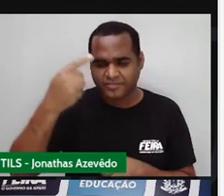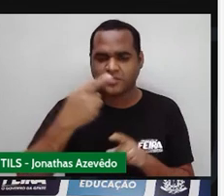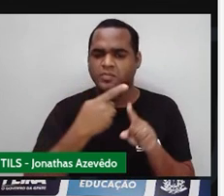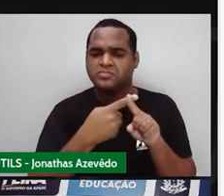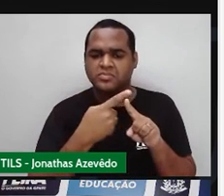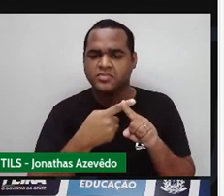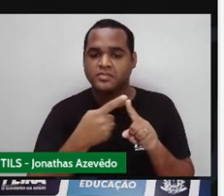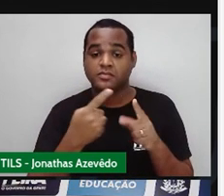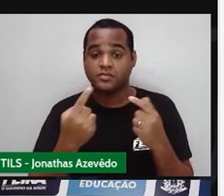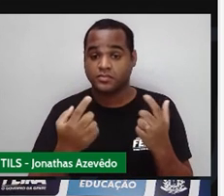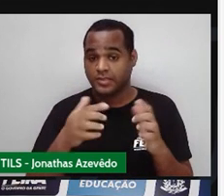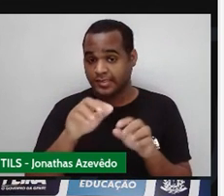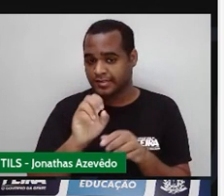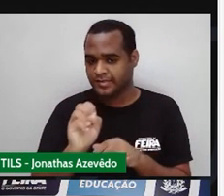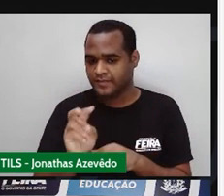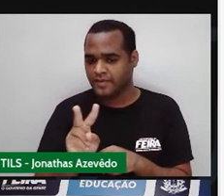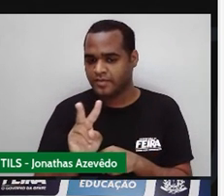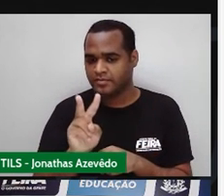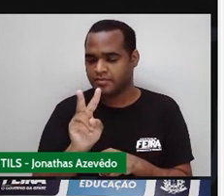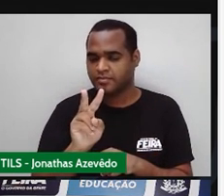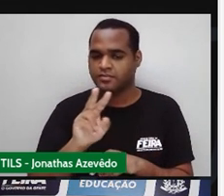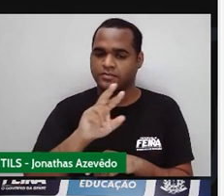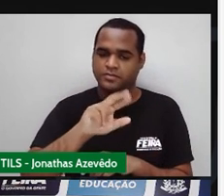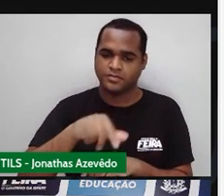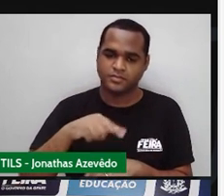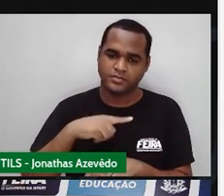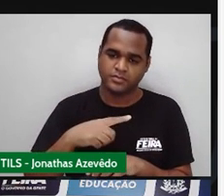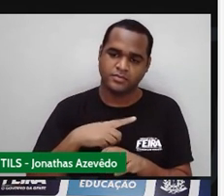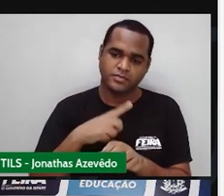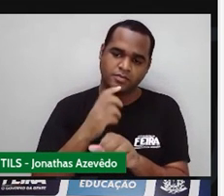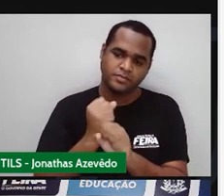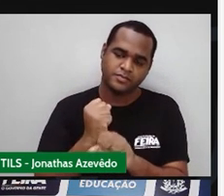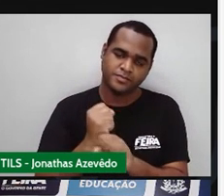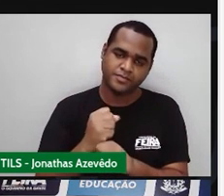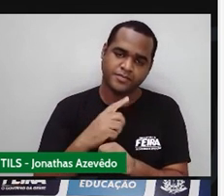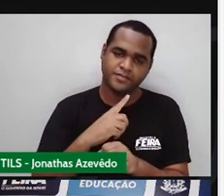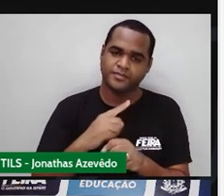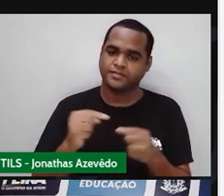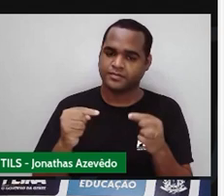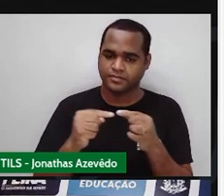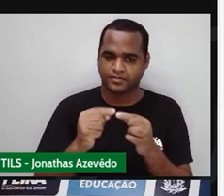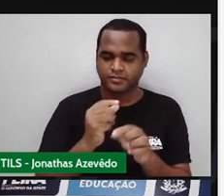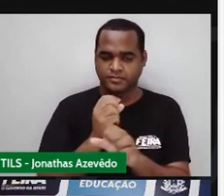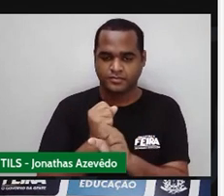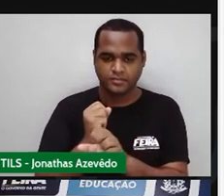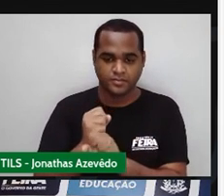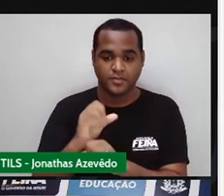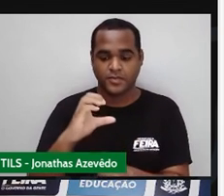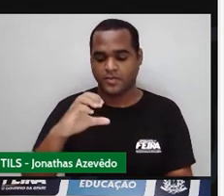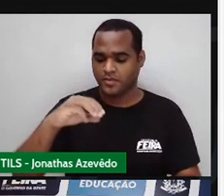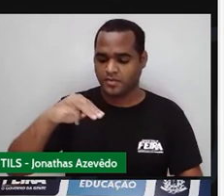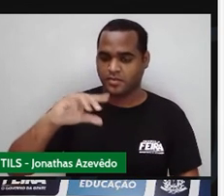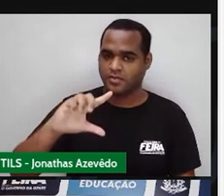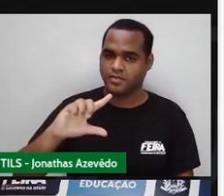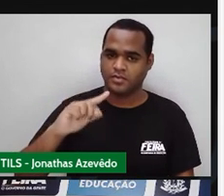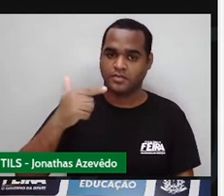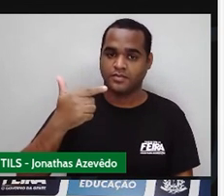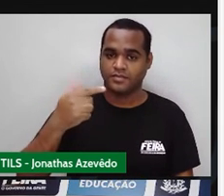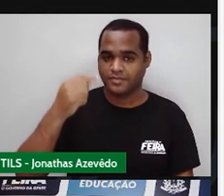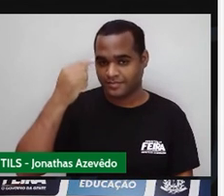os valores das medidas foram dados em centímetro.